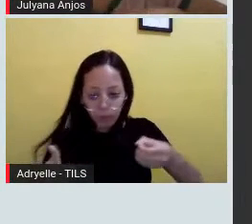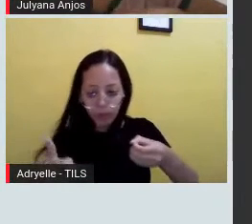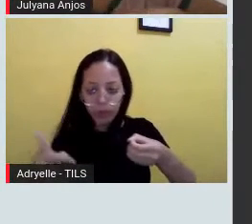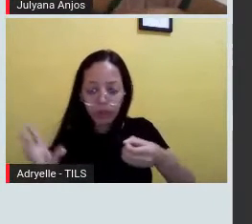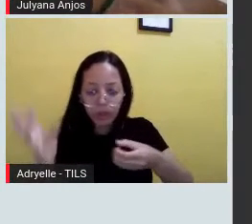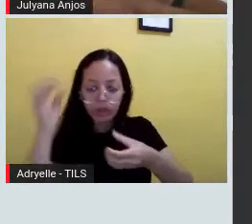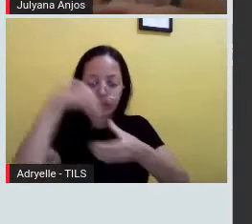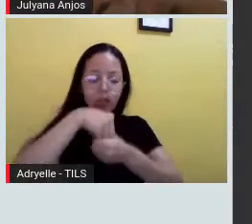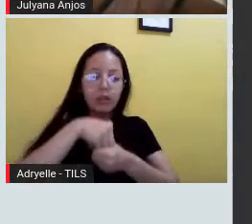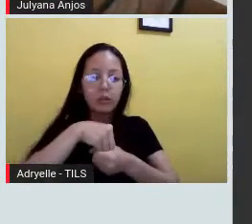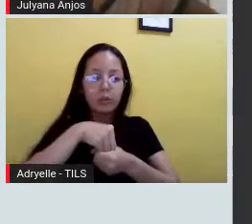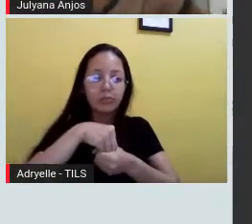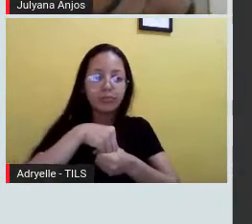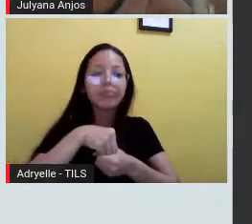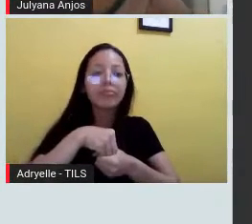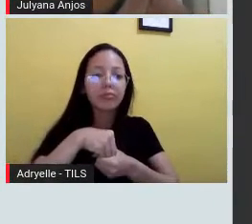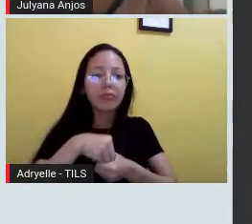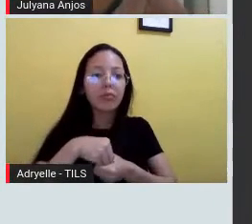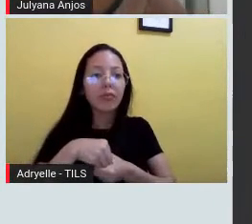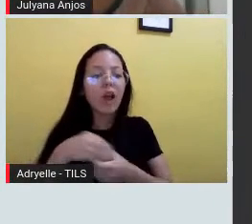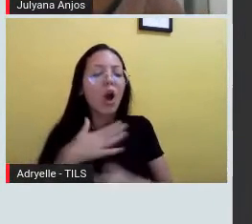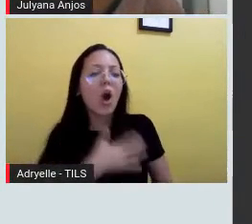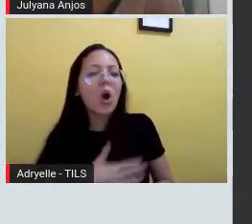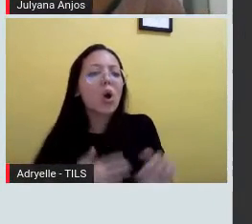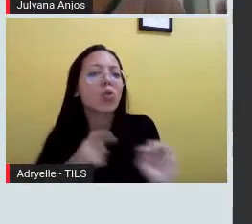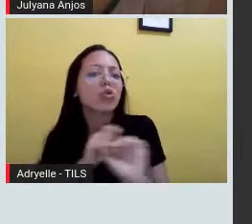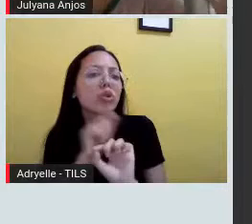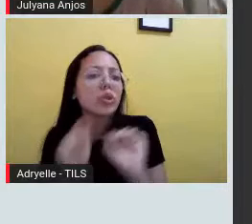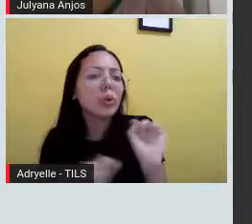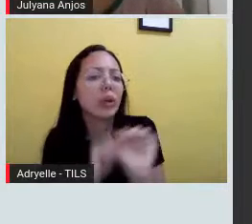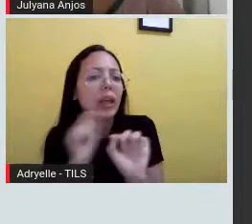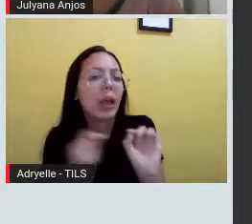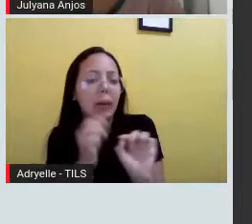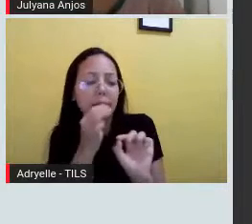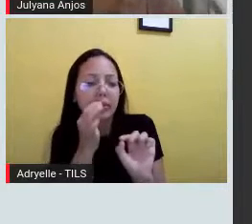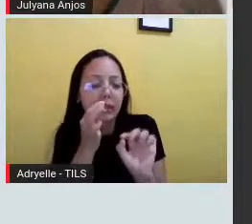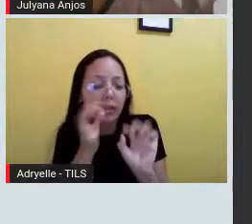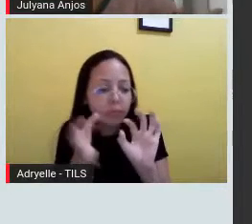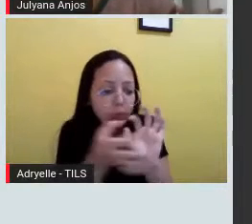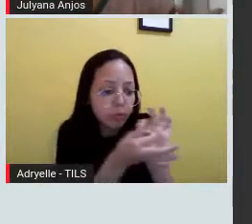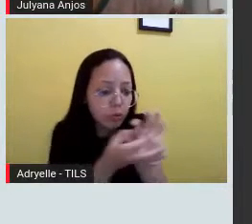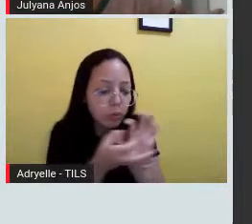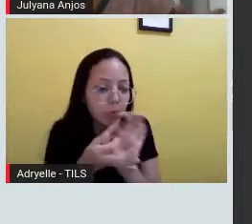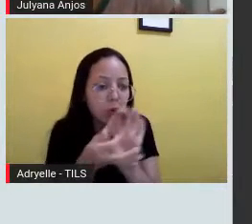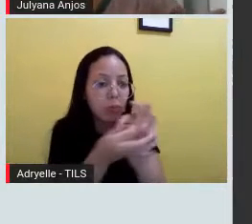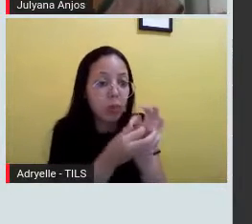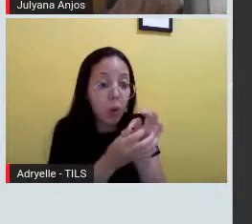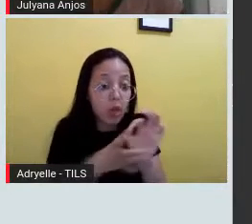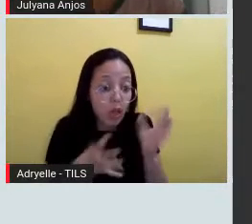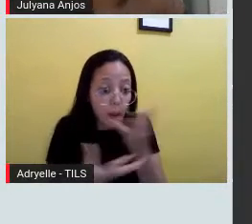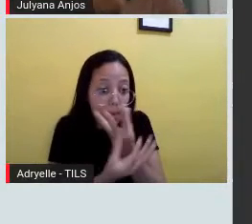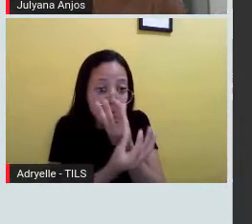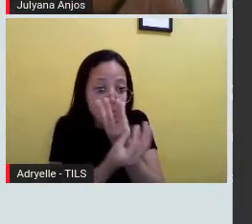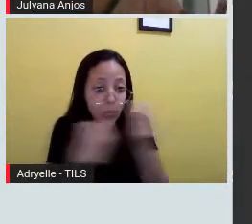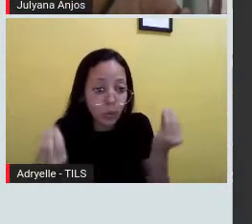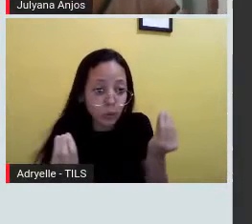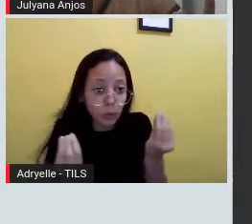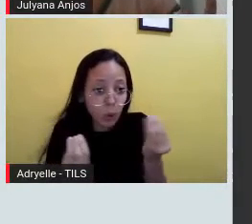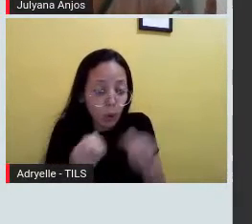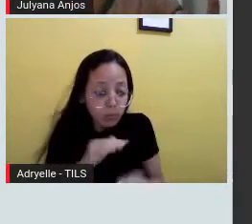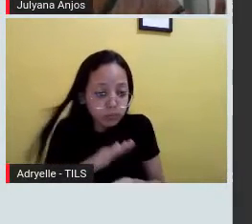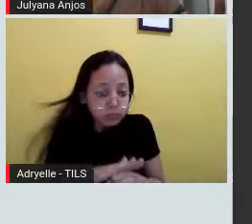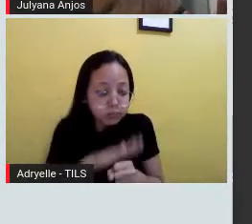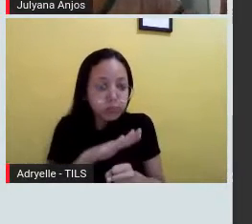ela gosta de se associar às paredes dos vasos sanguíneos. Então, imagina a confusão. Eu tenho muito colesterol, e o LDL tá